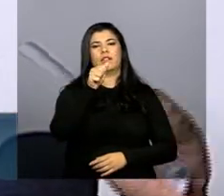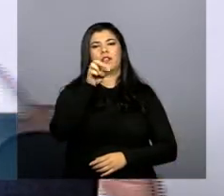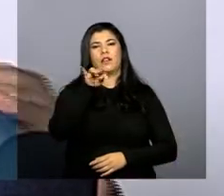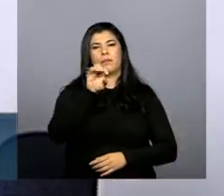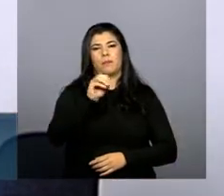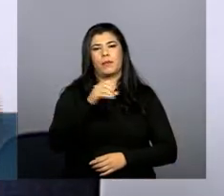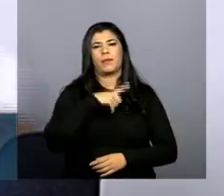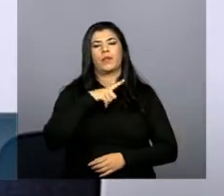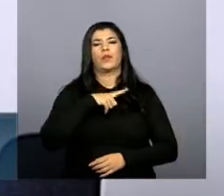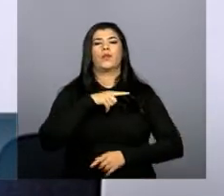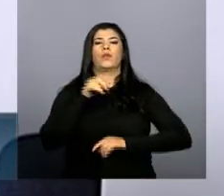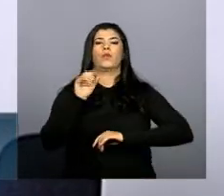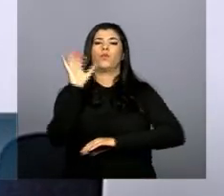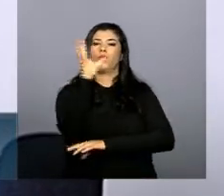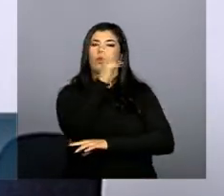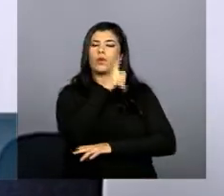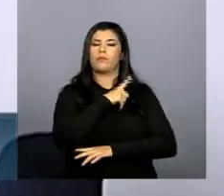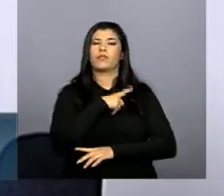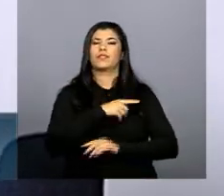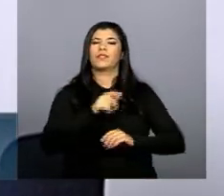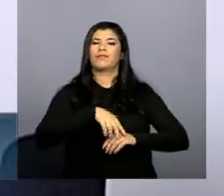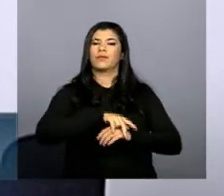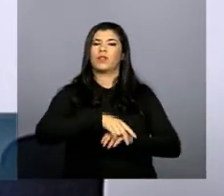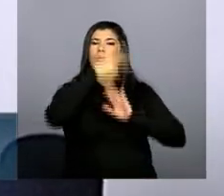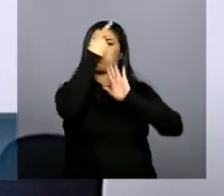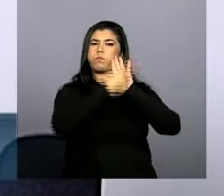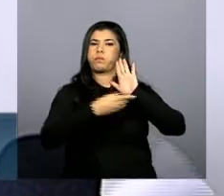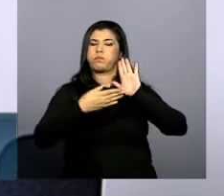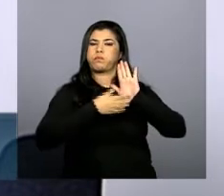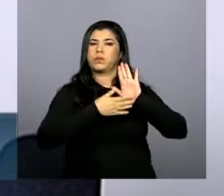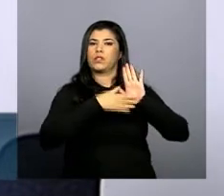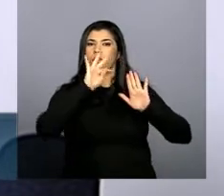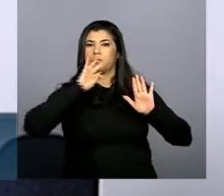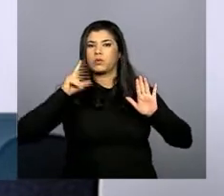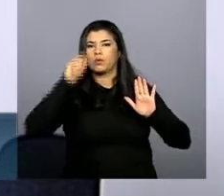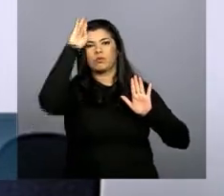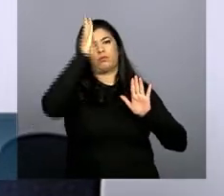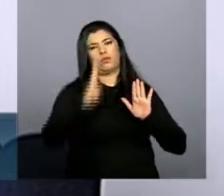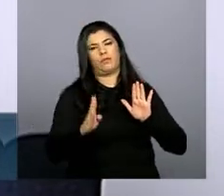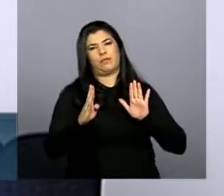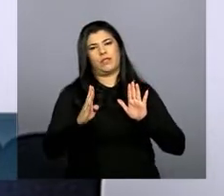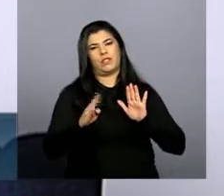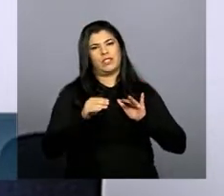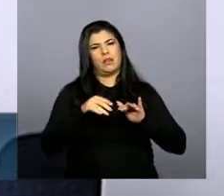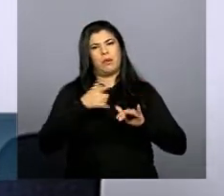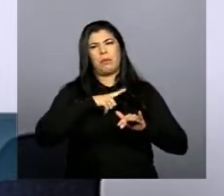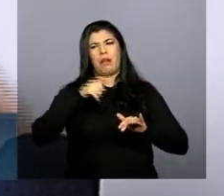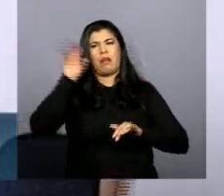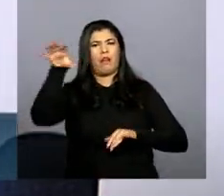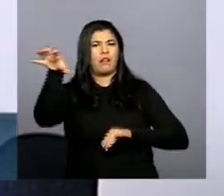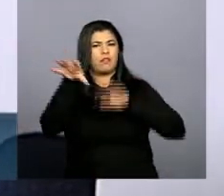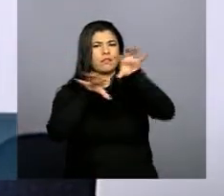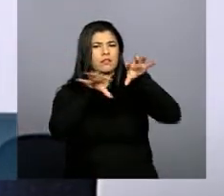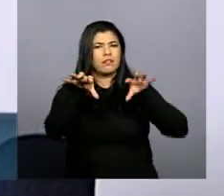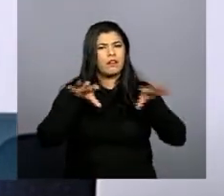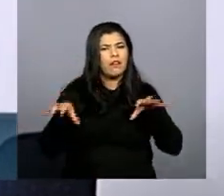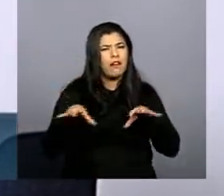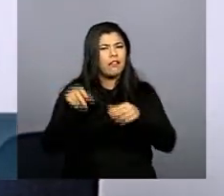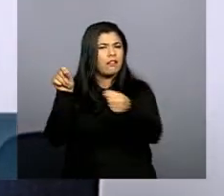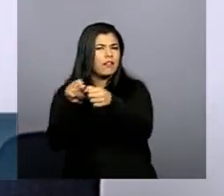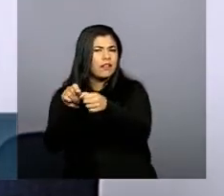de referência em todo o país acabar com essas assimetrias que existem entre estados gente que faz de jeito gente que não faz